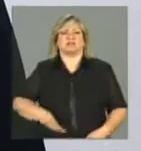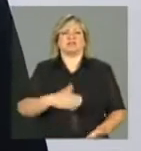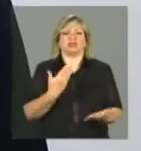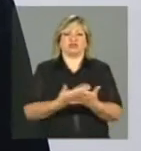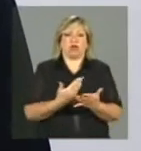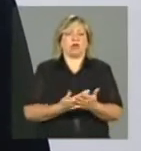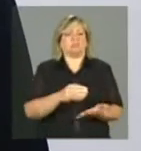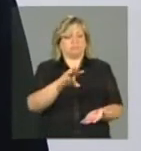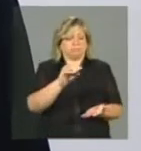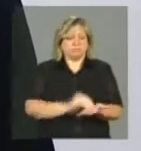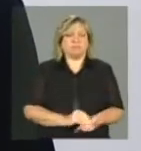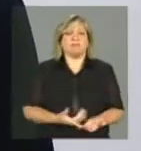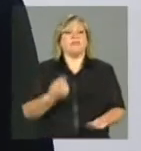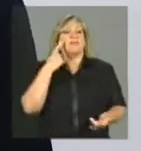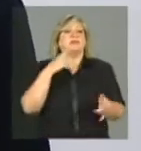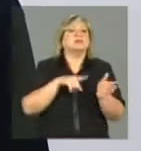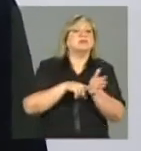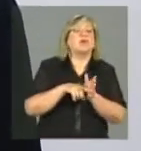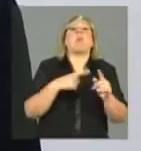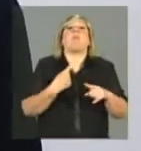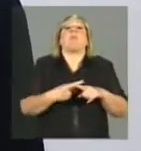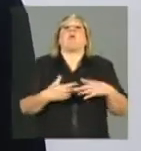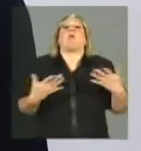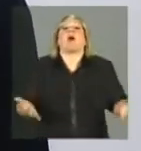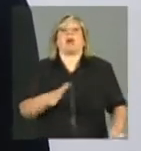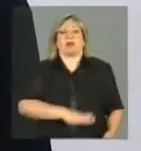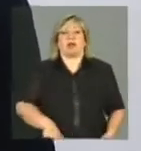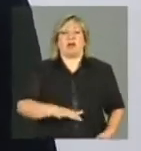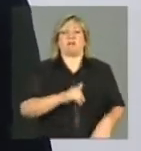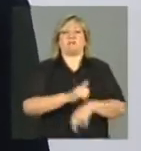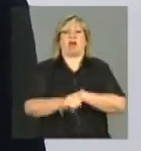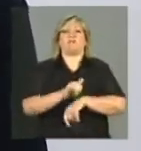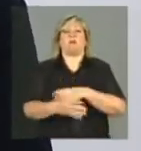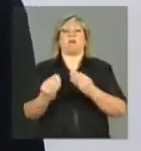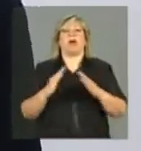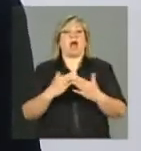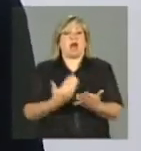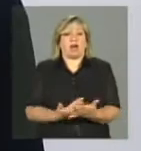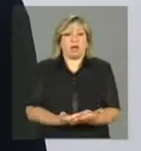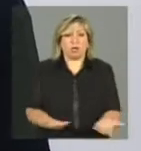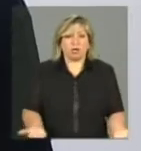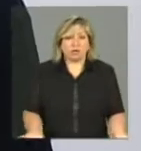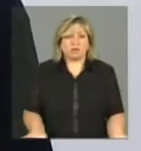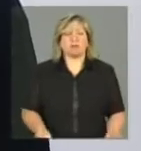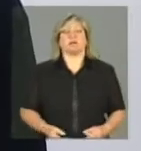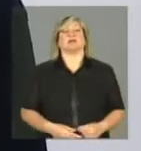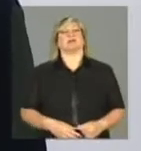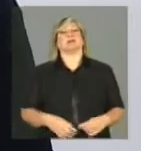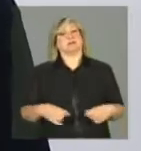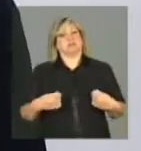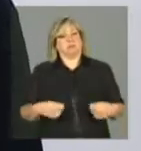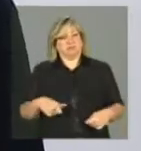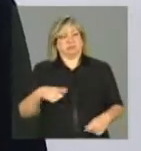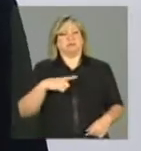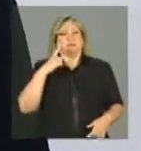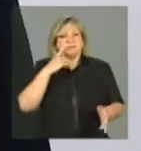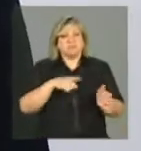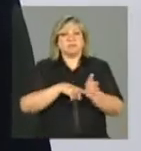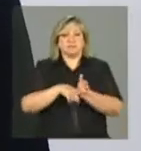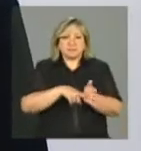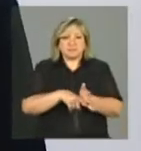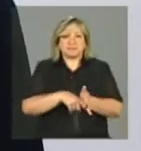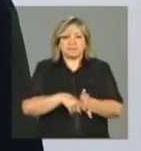de baixa frequência, uma possível vulnerabilidade que a escola está identificando pela ausência daquela criança no dia escolar,